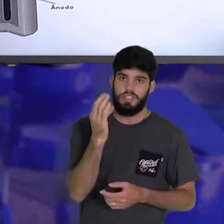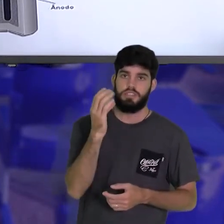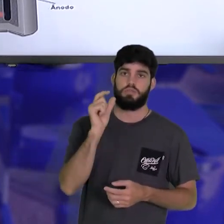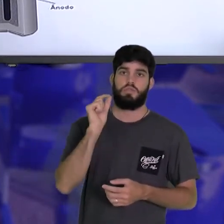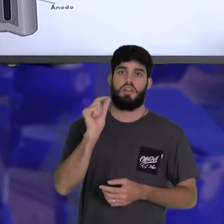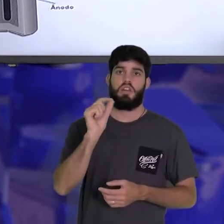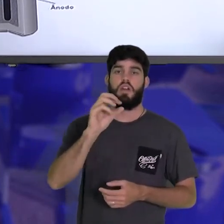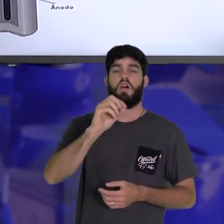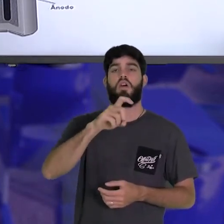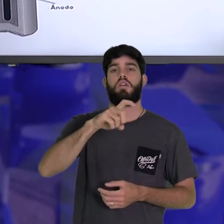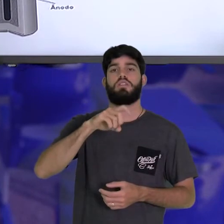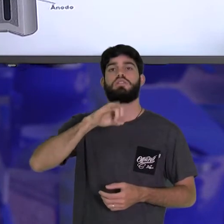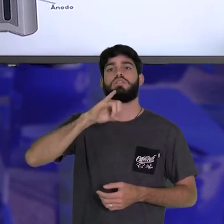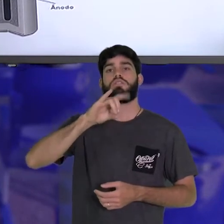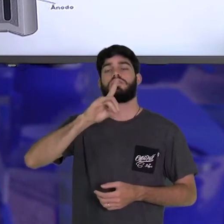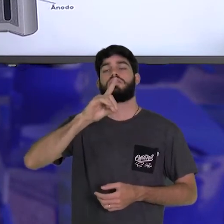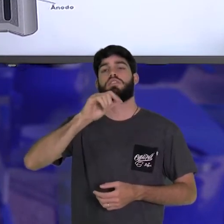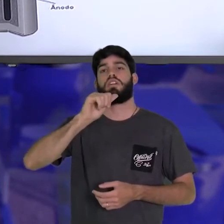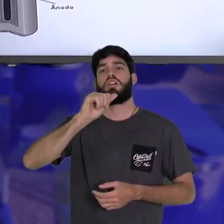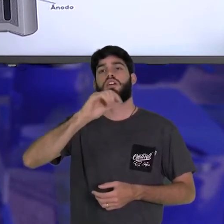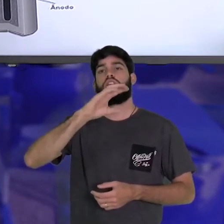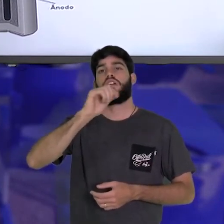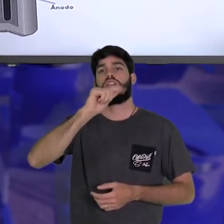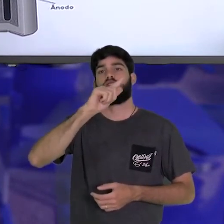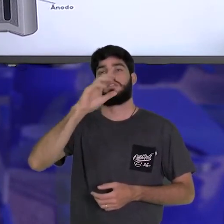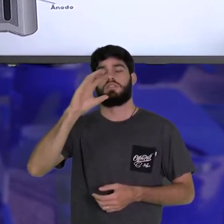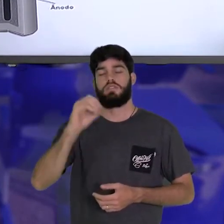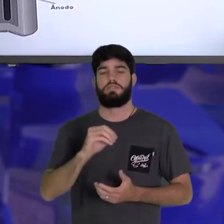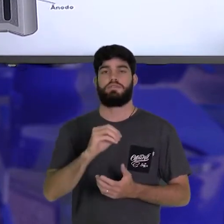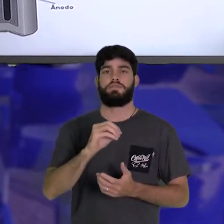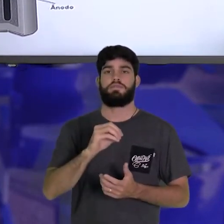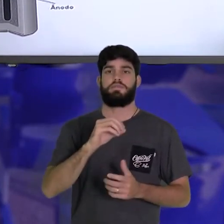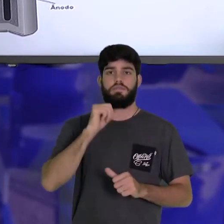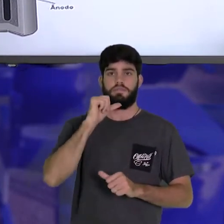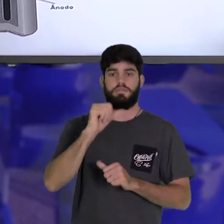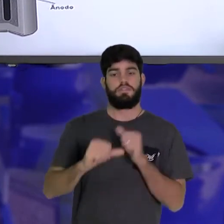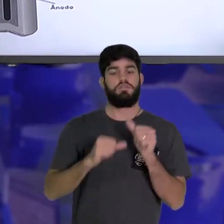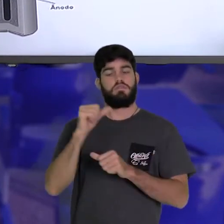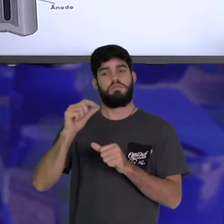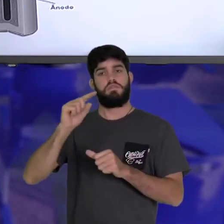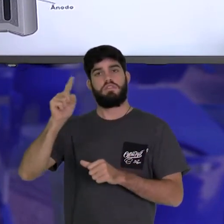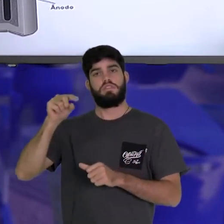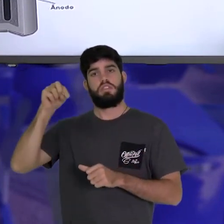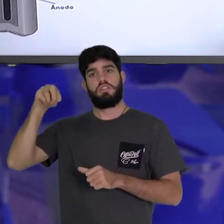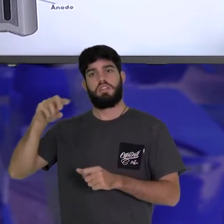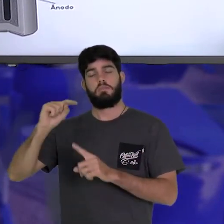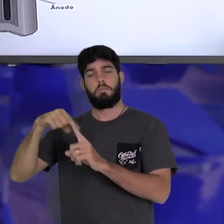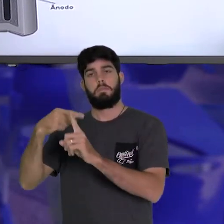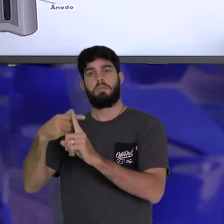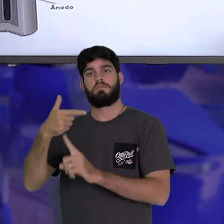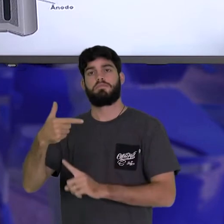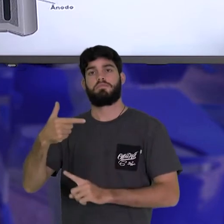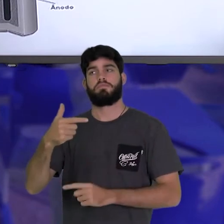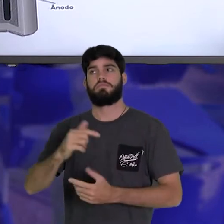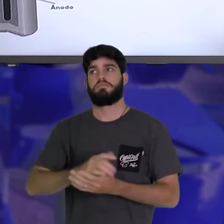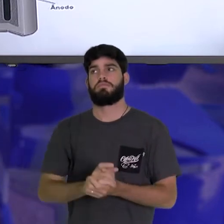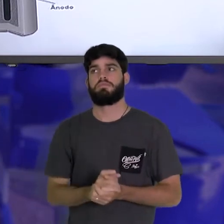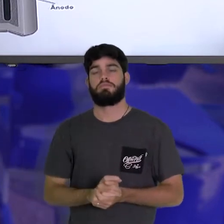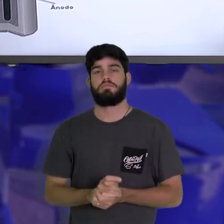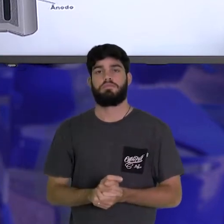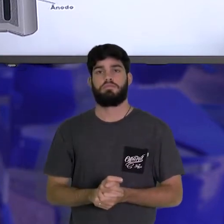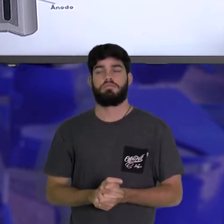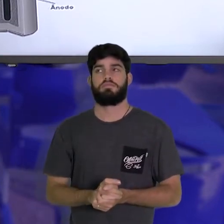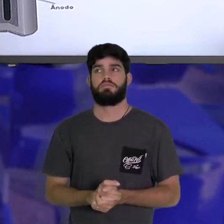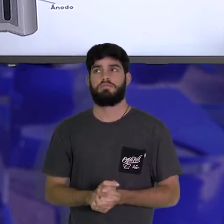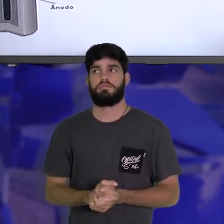No passar do tempo, esse zinco aqui, ele vai se transformar, em zin mais dois, liberando elétrons, e esses elétrons,